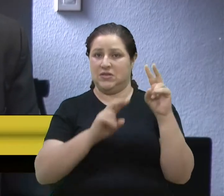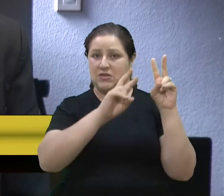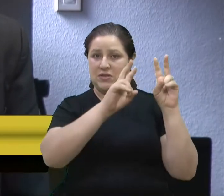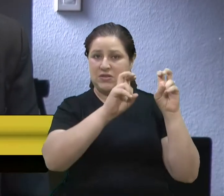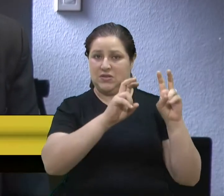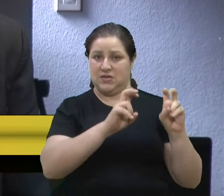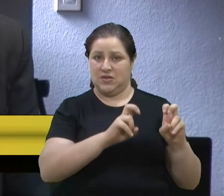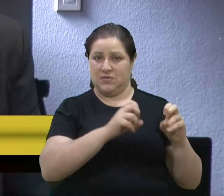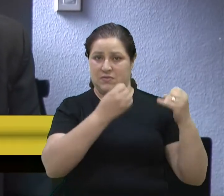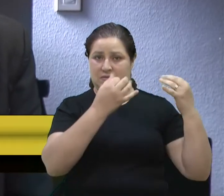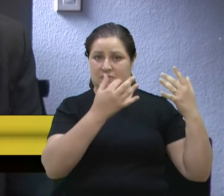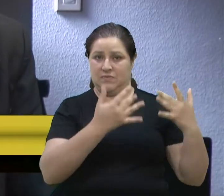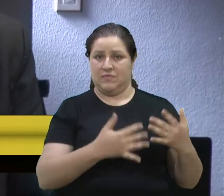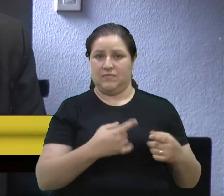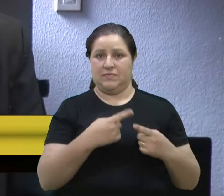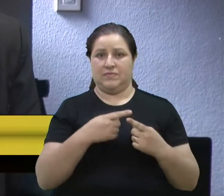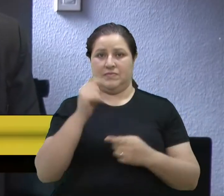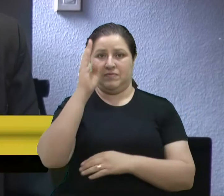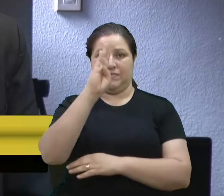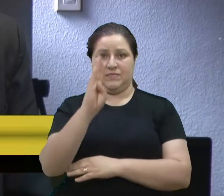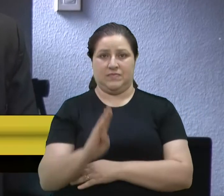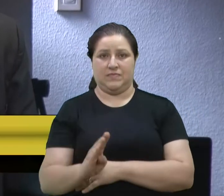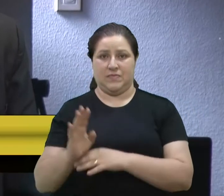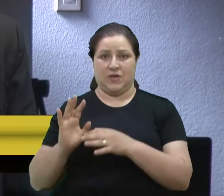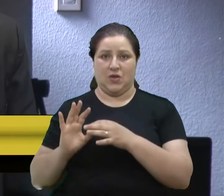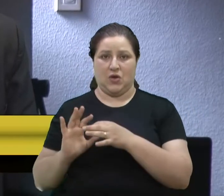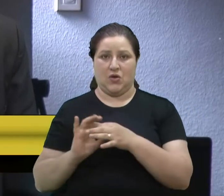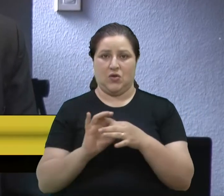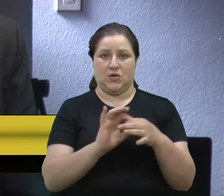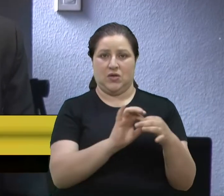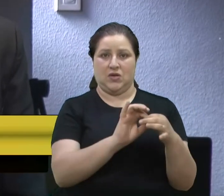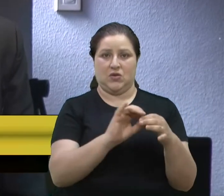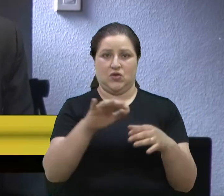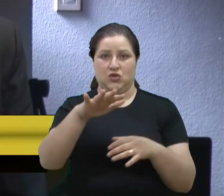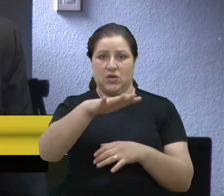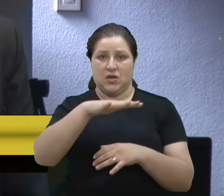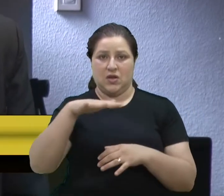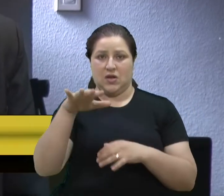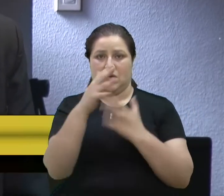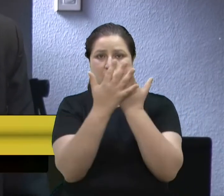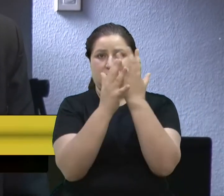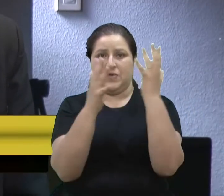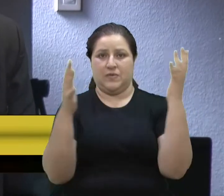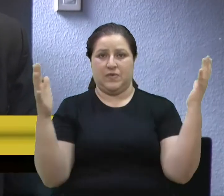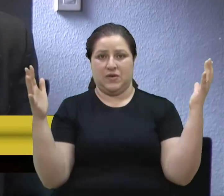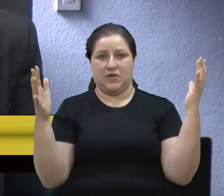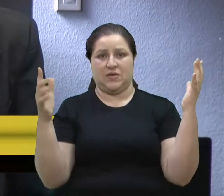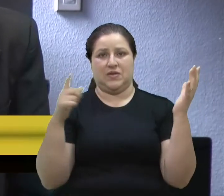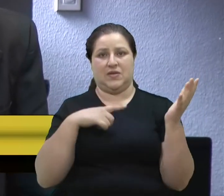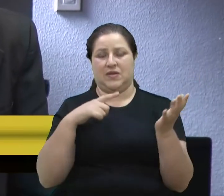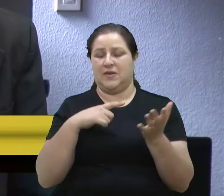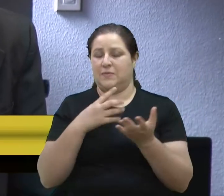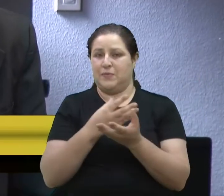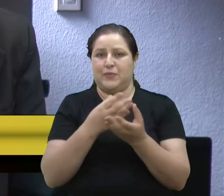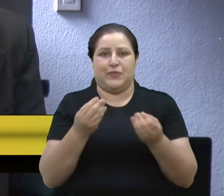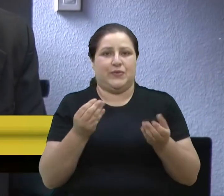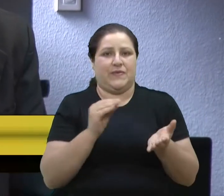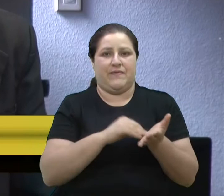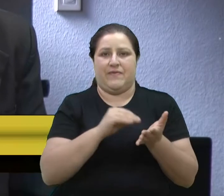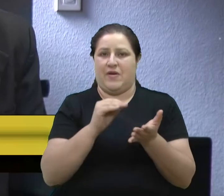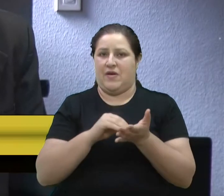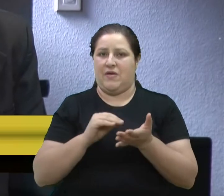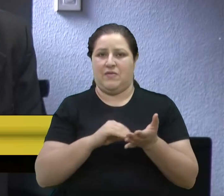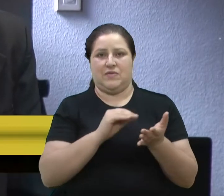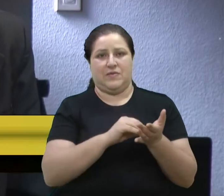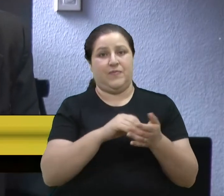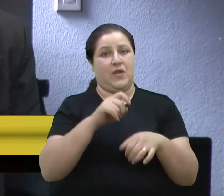porque o Brasil, no contexto geral, na questão do meio ambiente, ele deixa a desejar. Acho que no momento que você assume